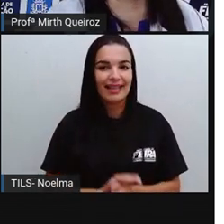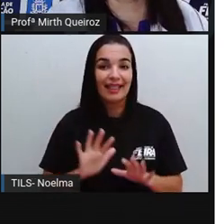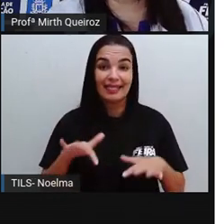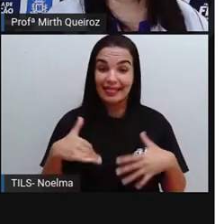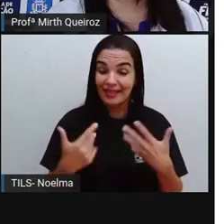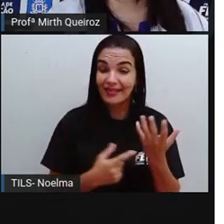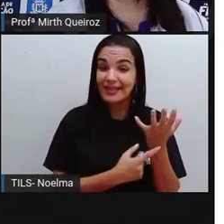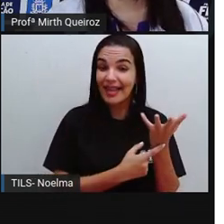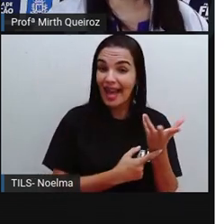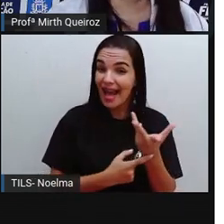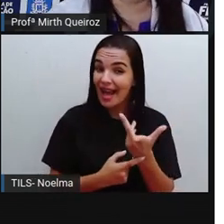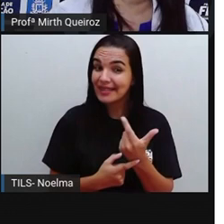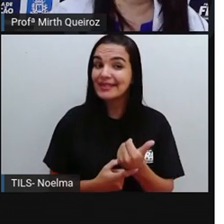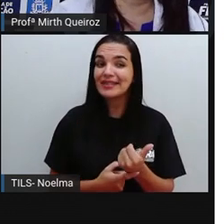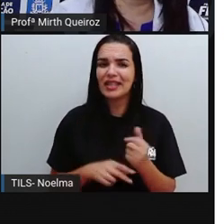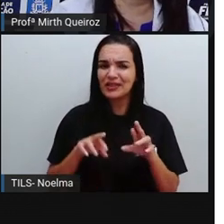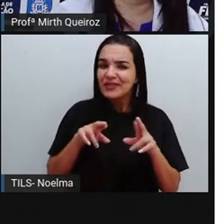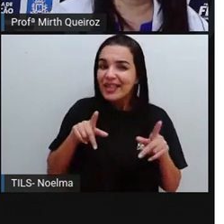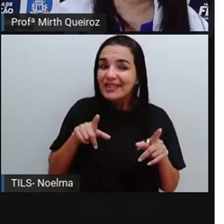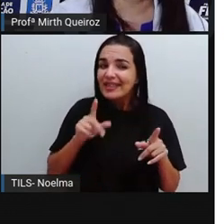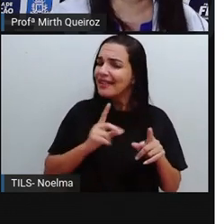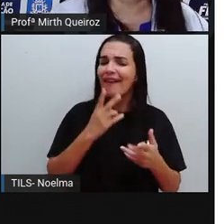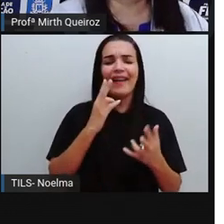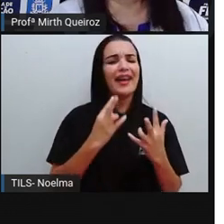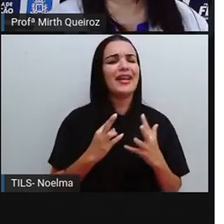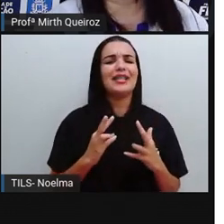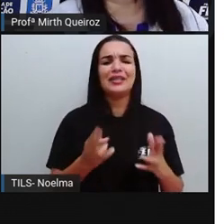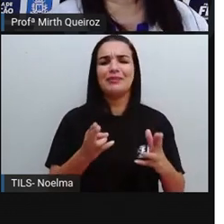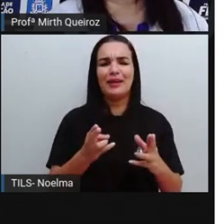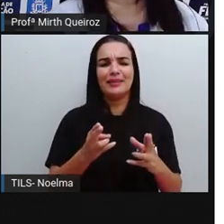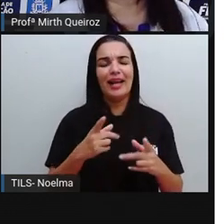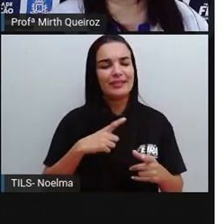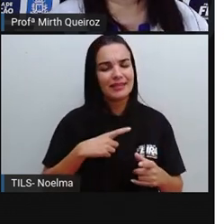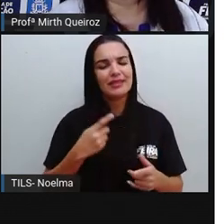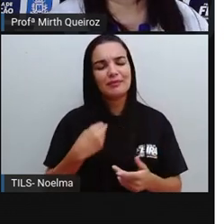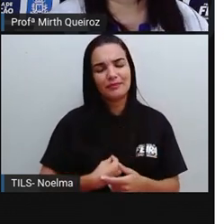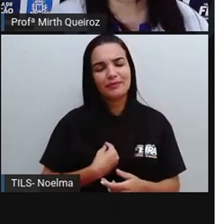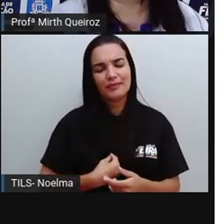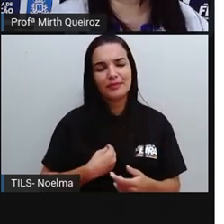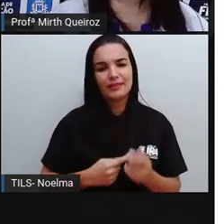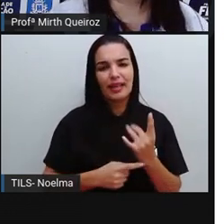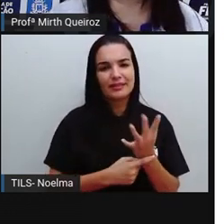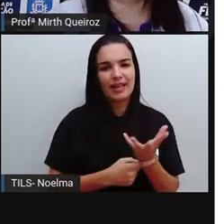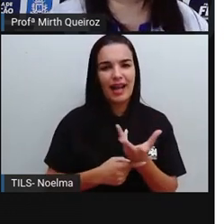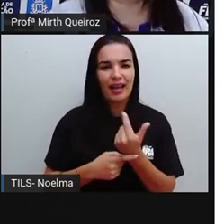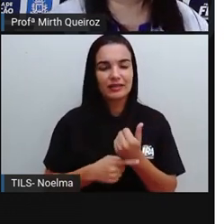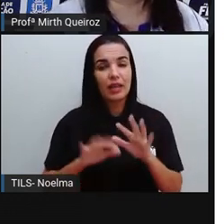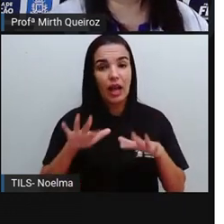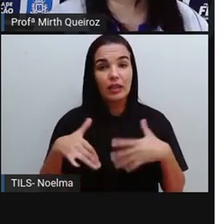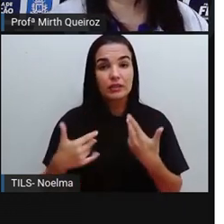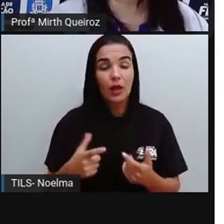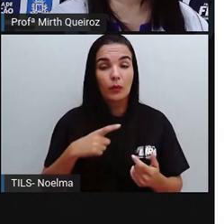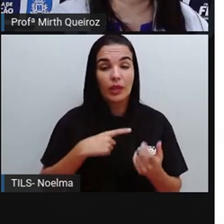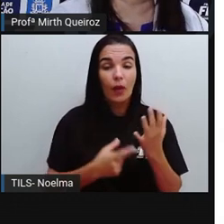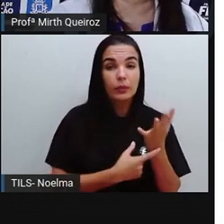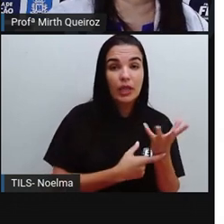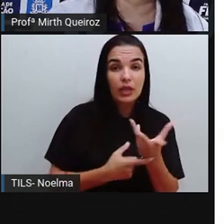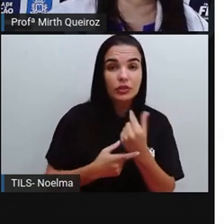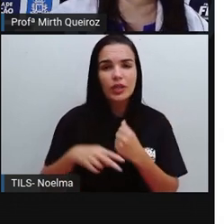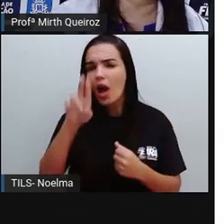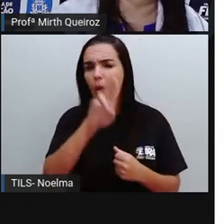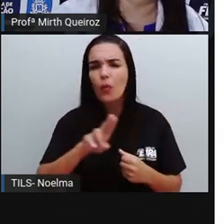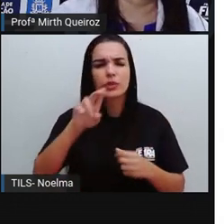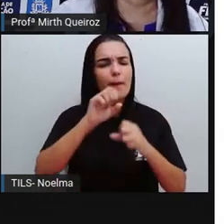Na arte, não é muito diferente. Ela também está presente, né? Então, os artistas, eles se utilizam disso. Pode